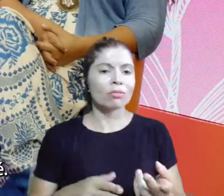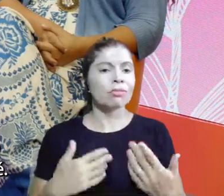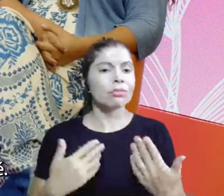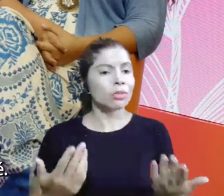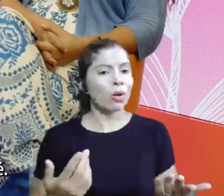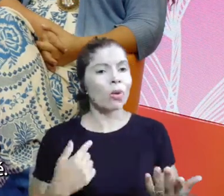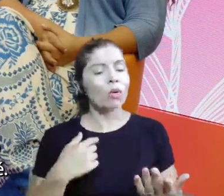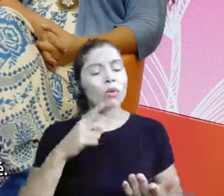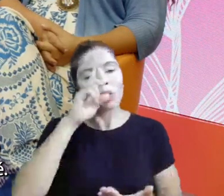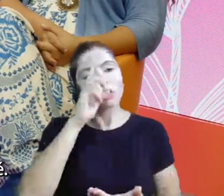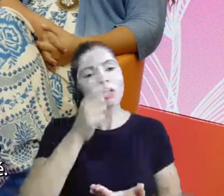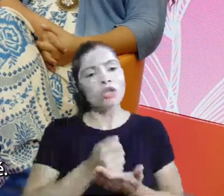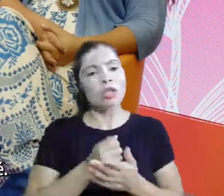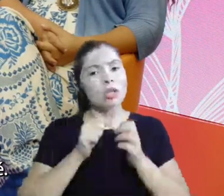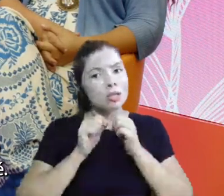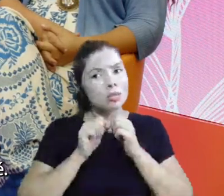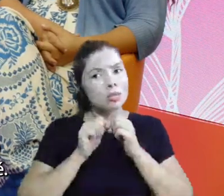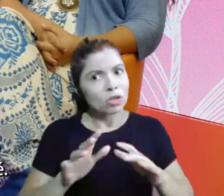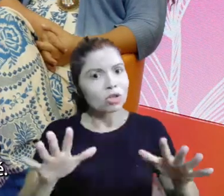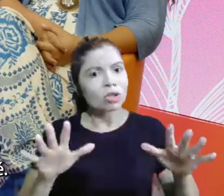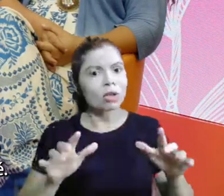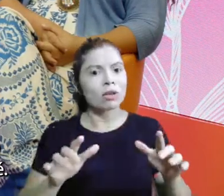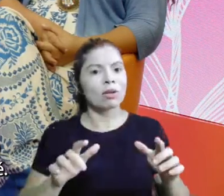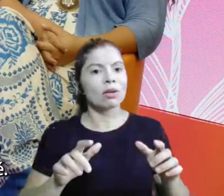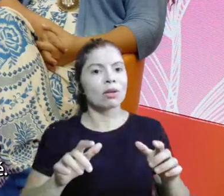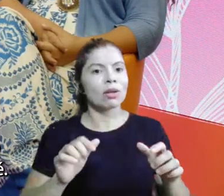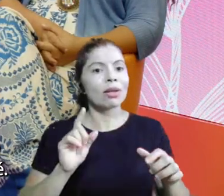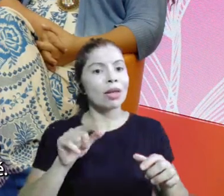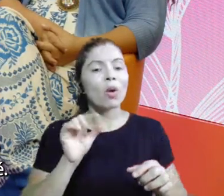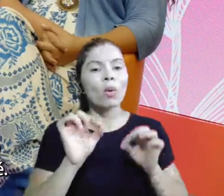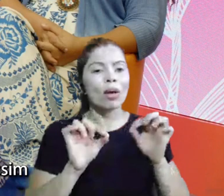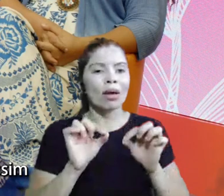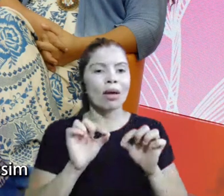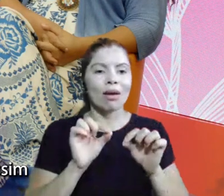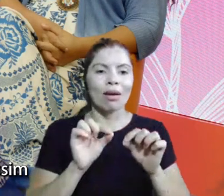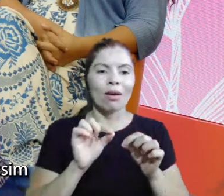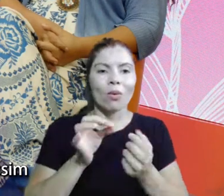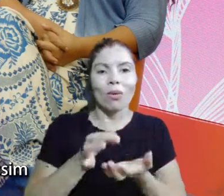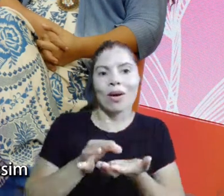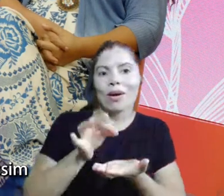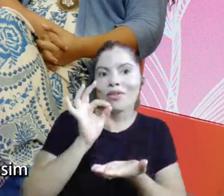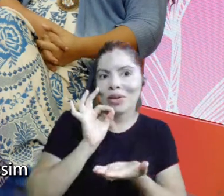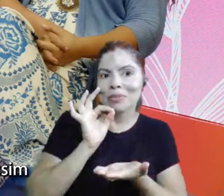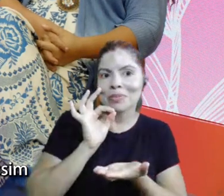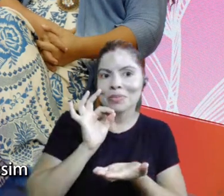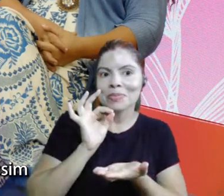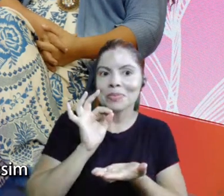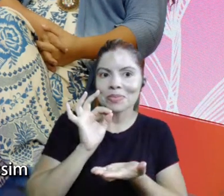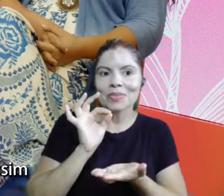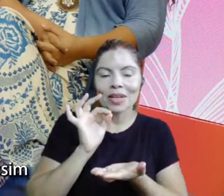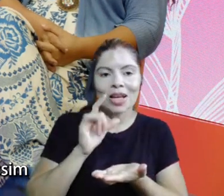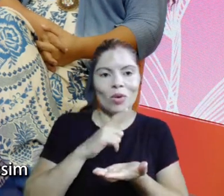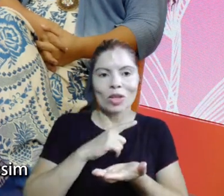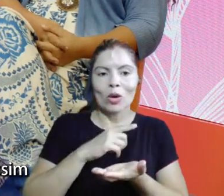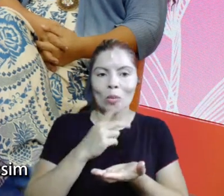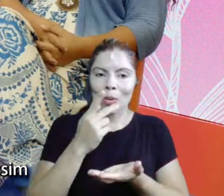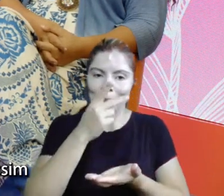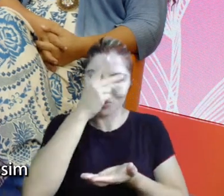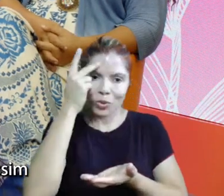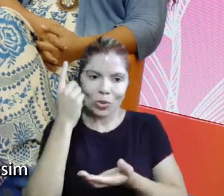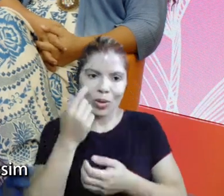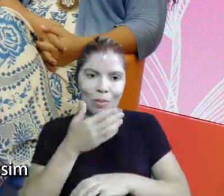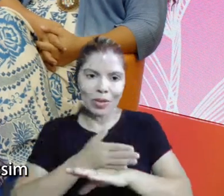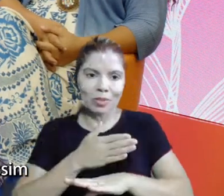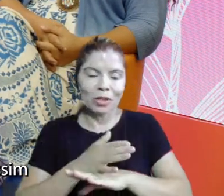é que eu resolvi expandir isso de outra forma, que é através do café. E eu tenho uma das participantes que